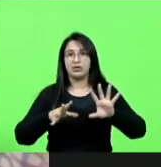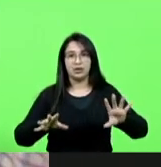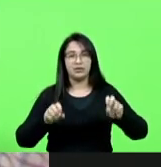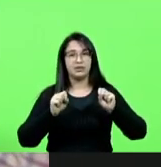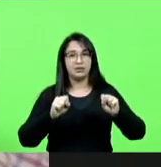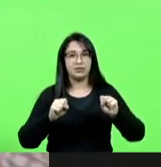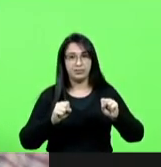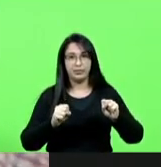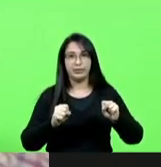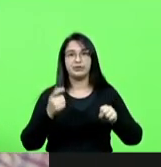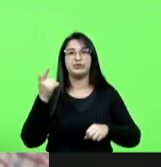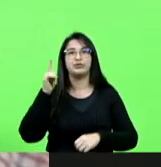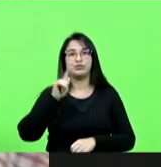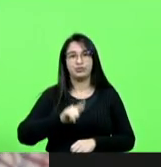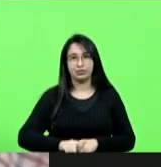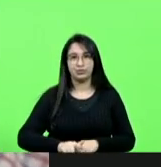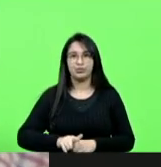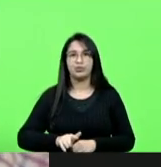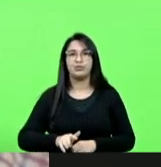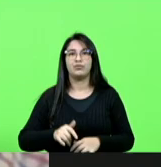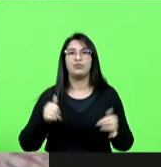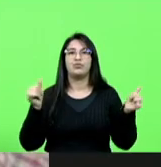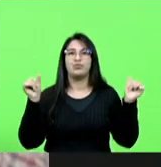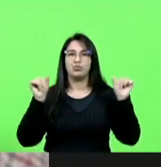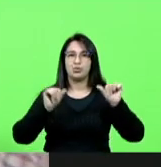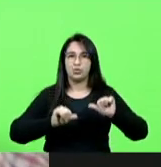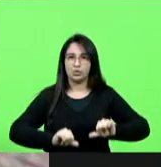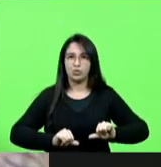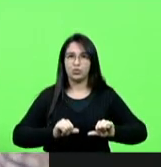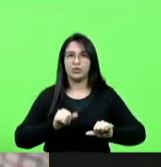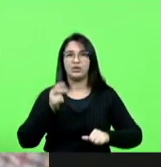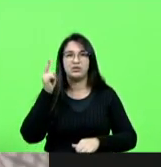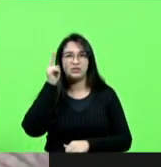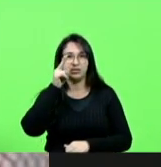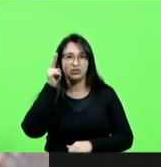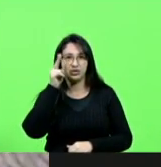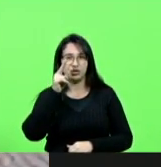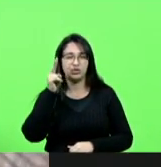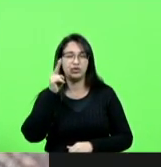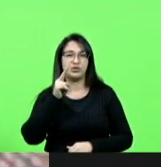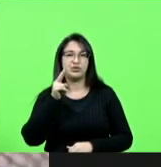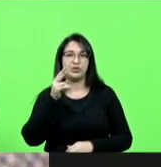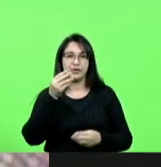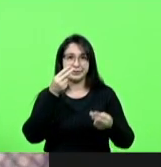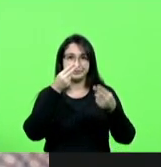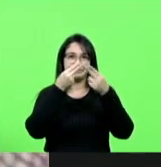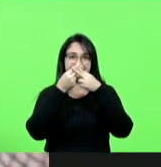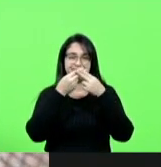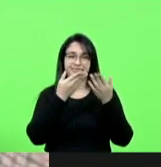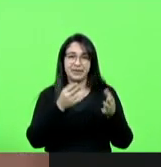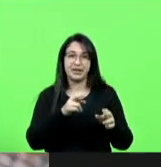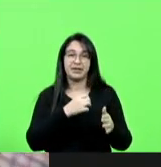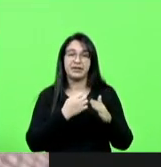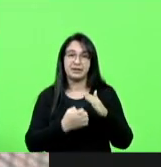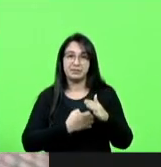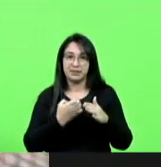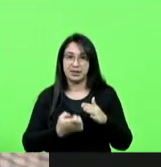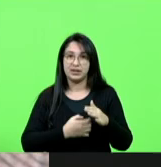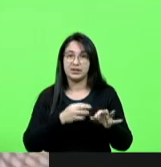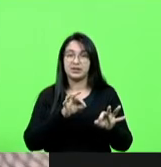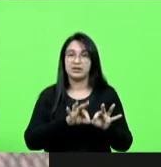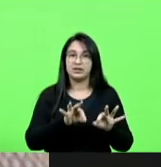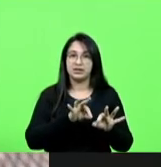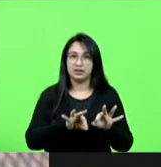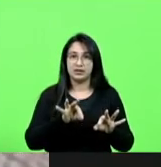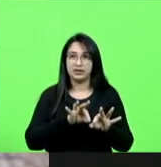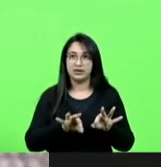marca de novo uma marca ruim uma marca horrível que é fazer com que a empresa a instituição que toca o